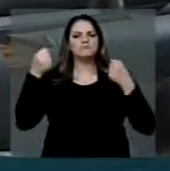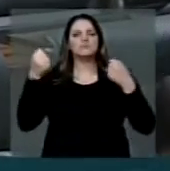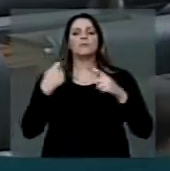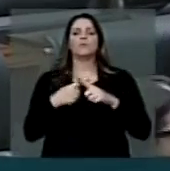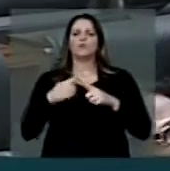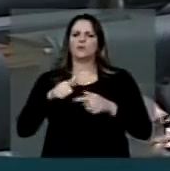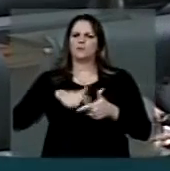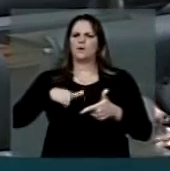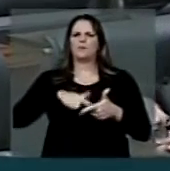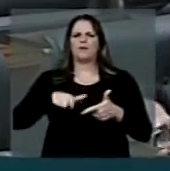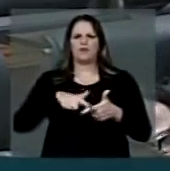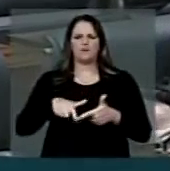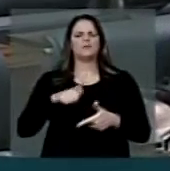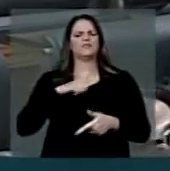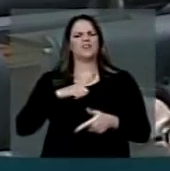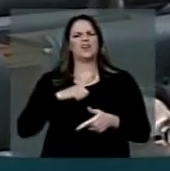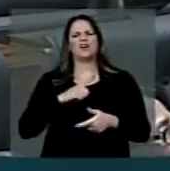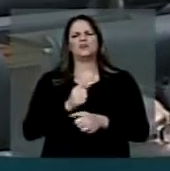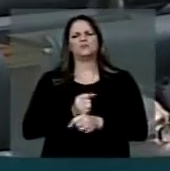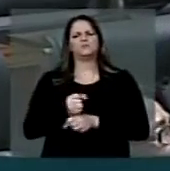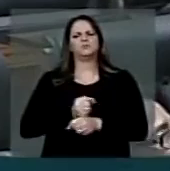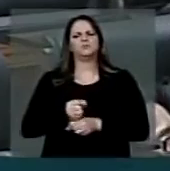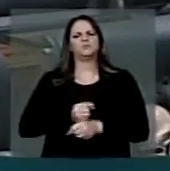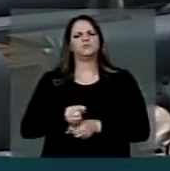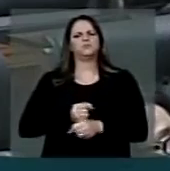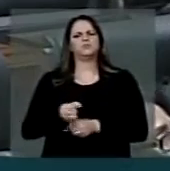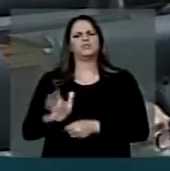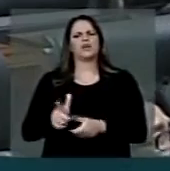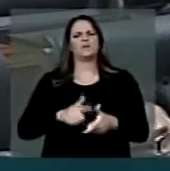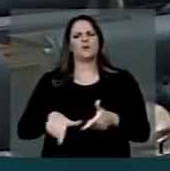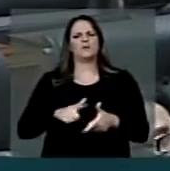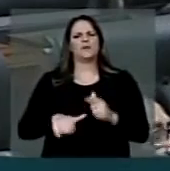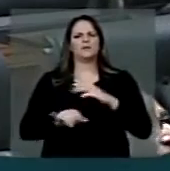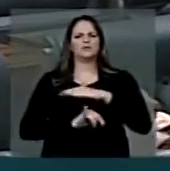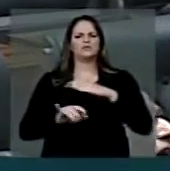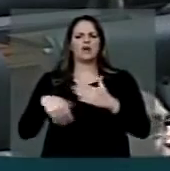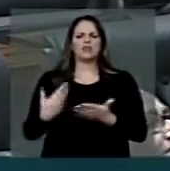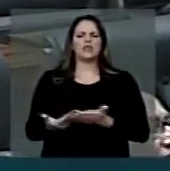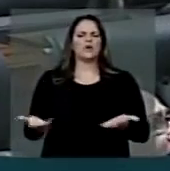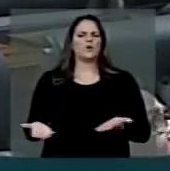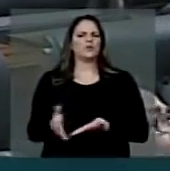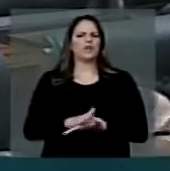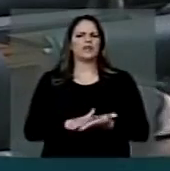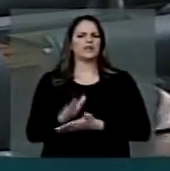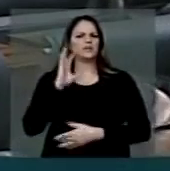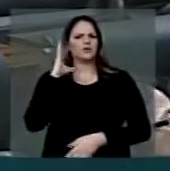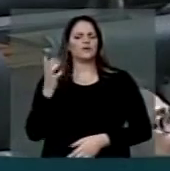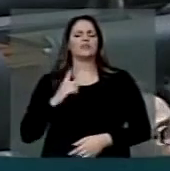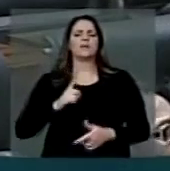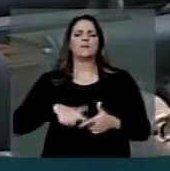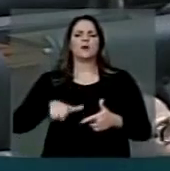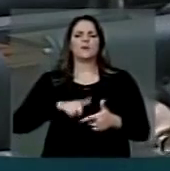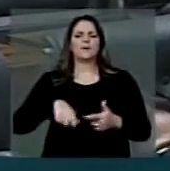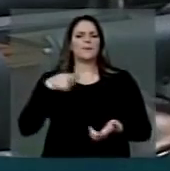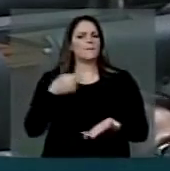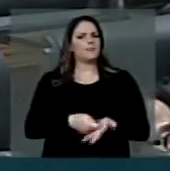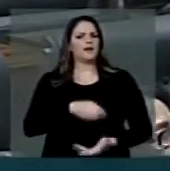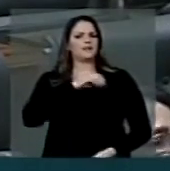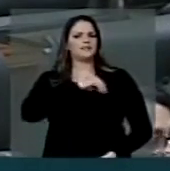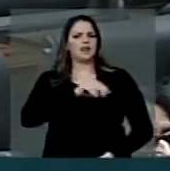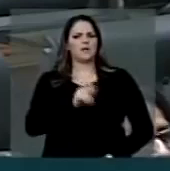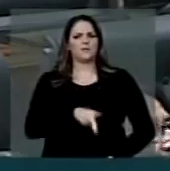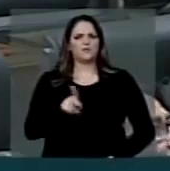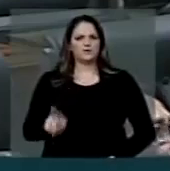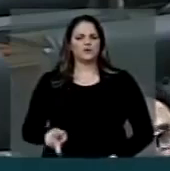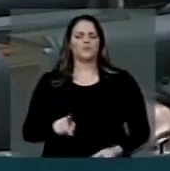mais crônica de toda a história daquela instituição até hoje. Problemas no pagamento dos professores,